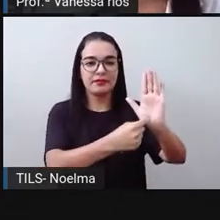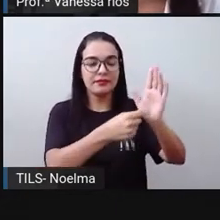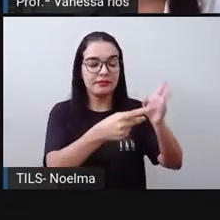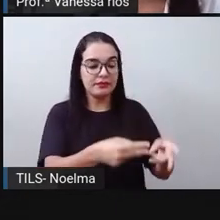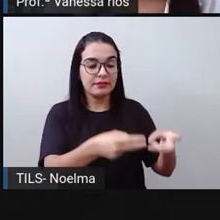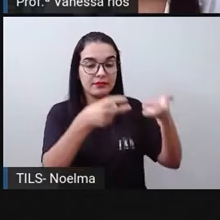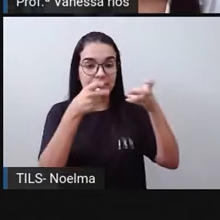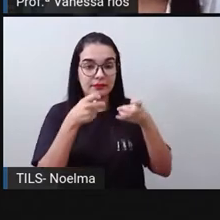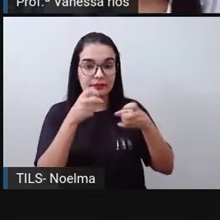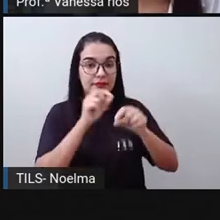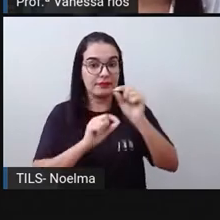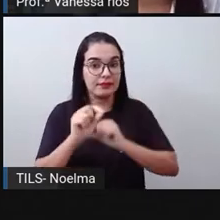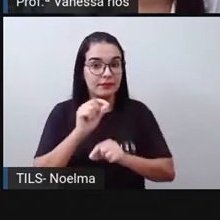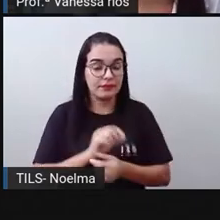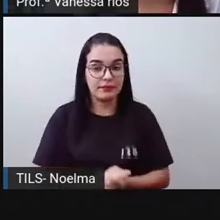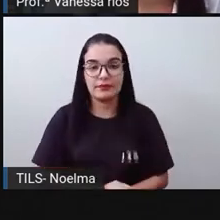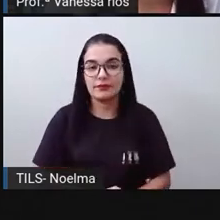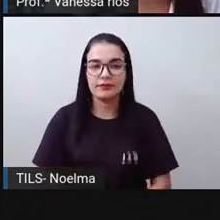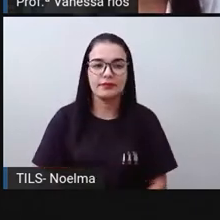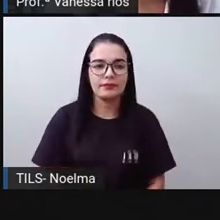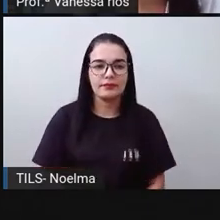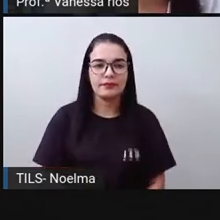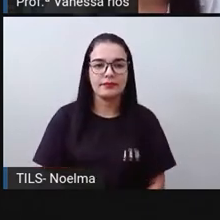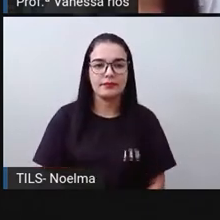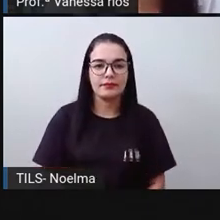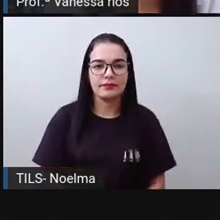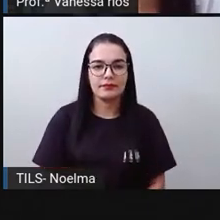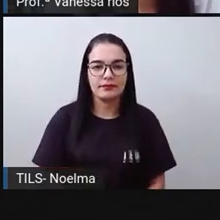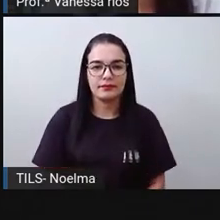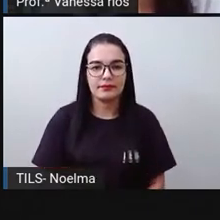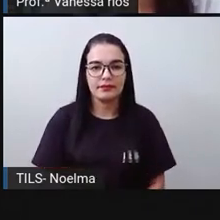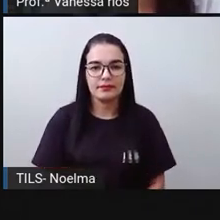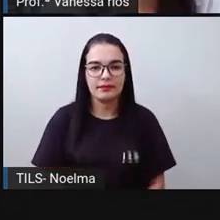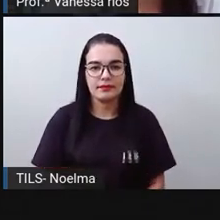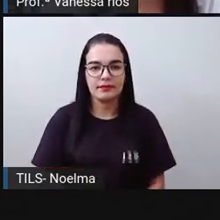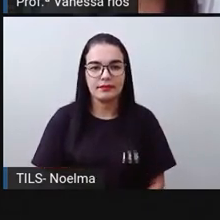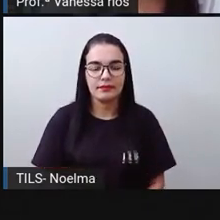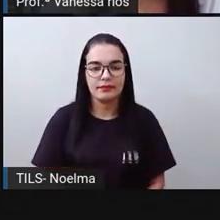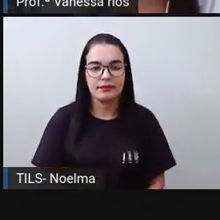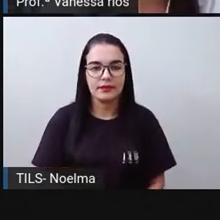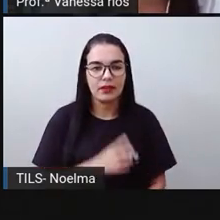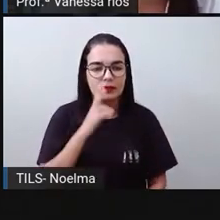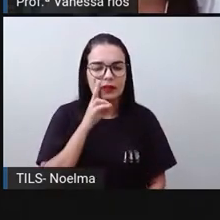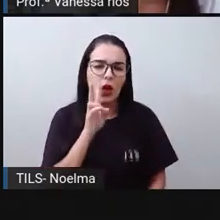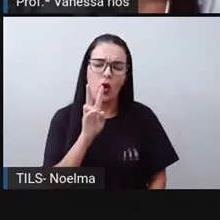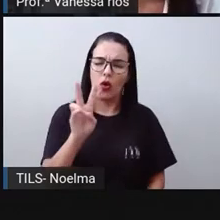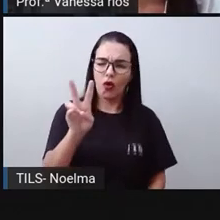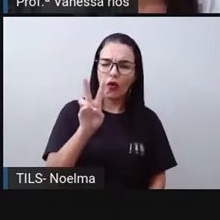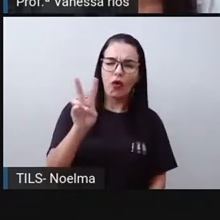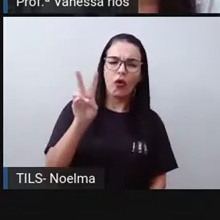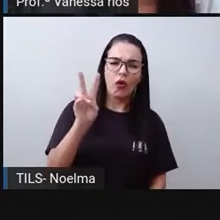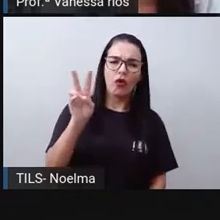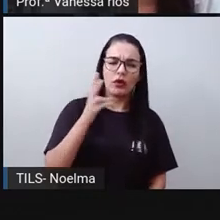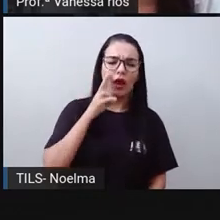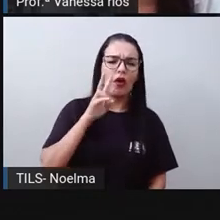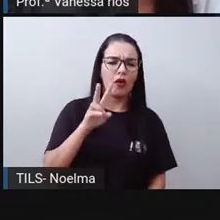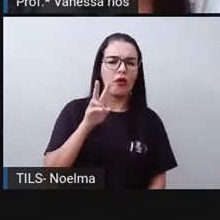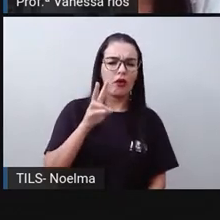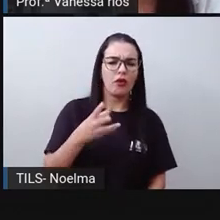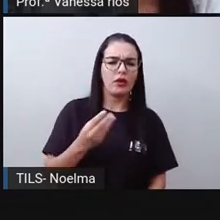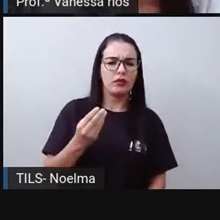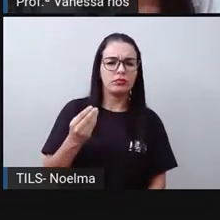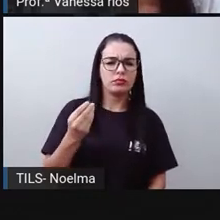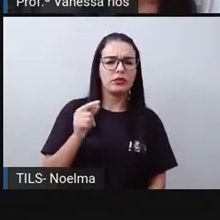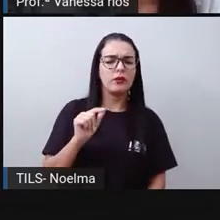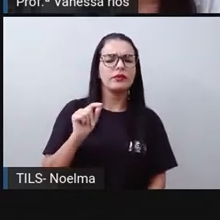gostaria que você neste momento olhasse, tentasse aí descobrir, acredito que você já sabe, mas tentasse observar o